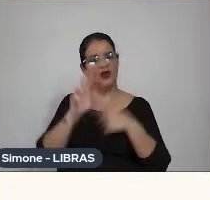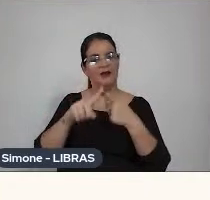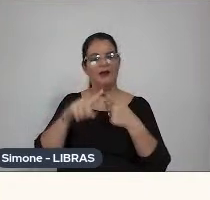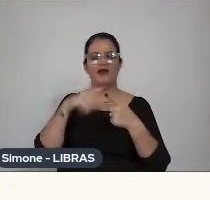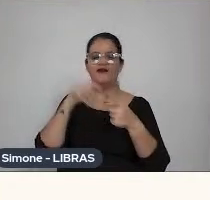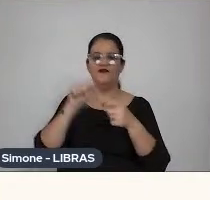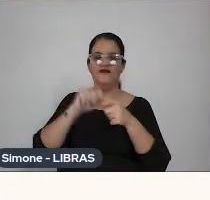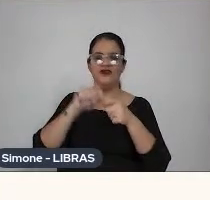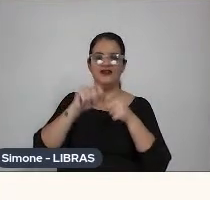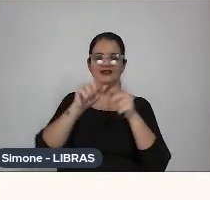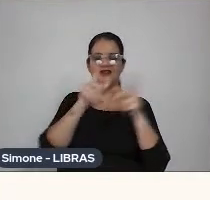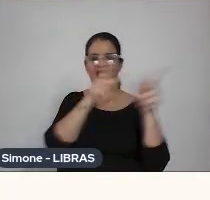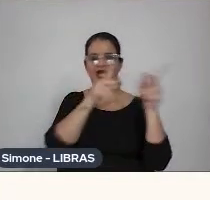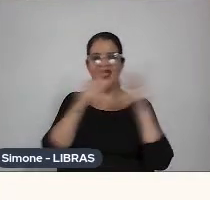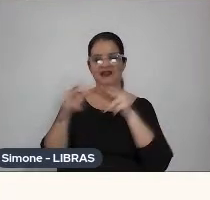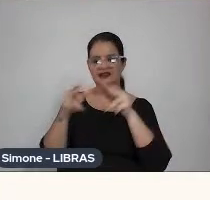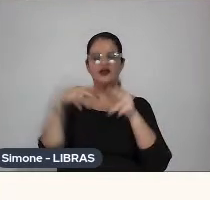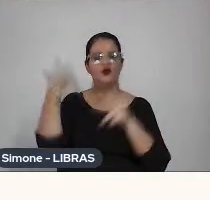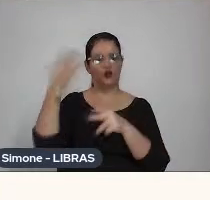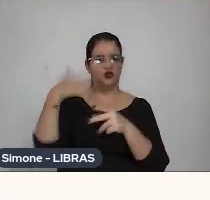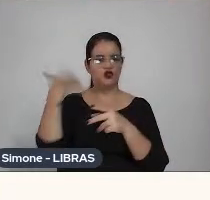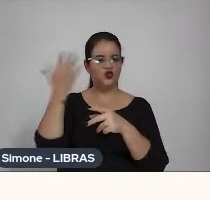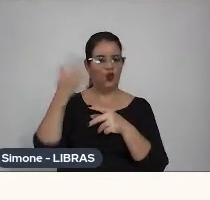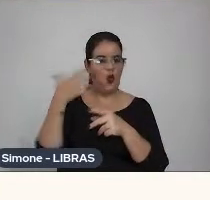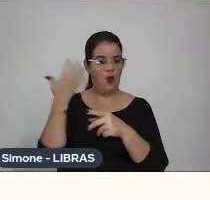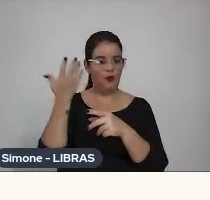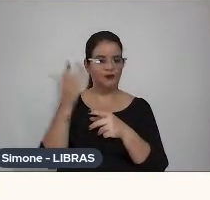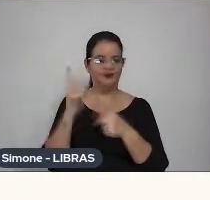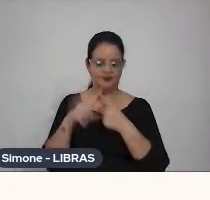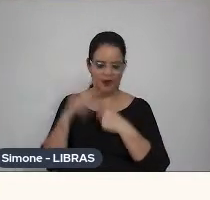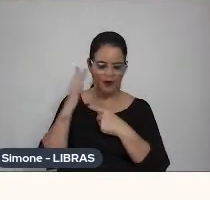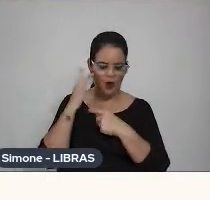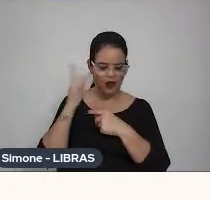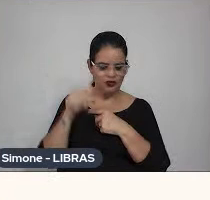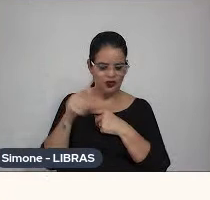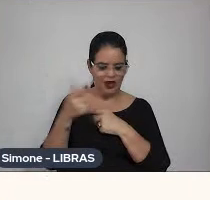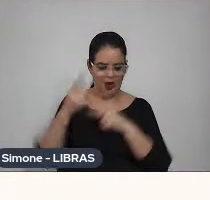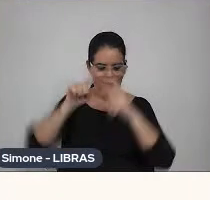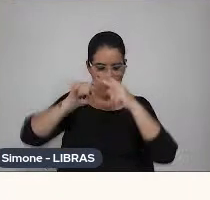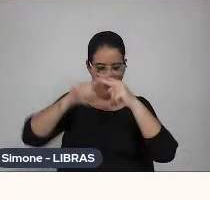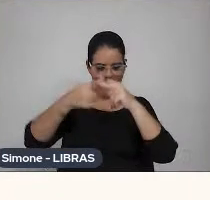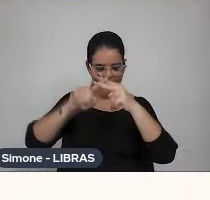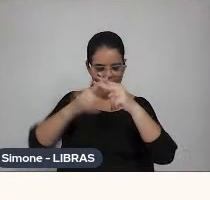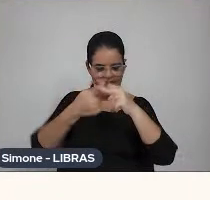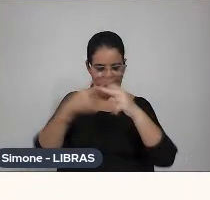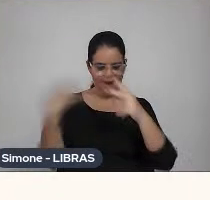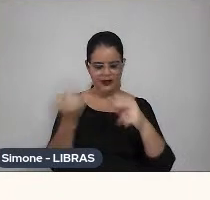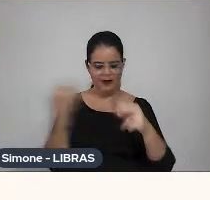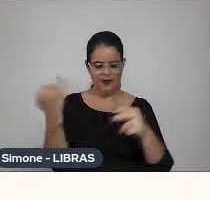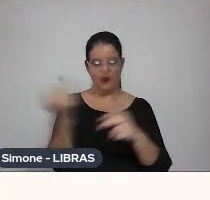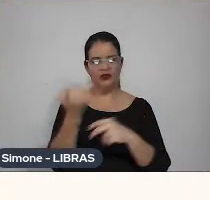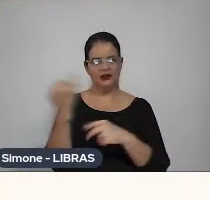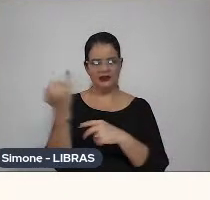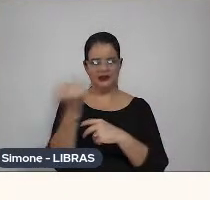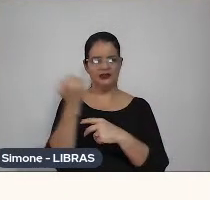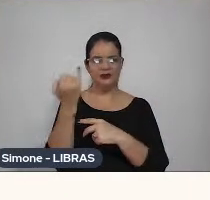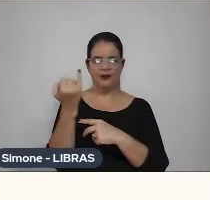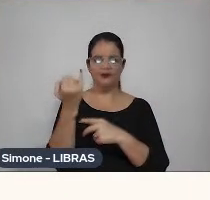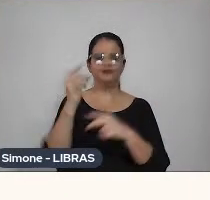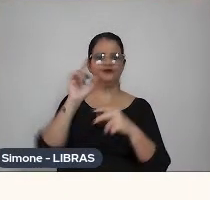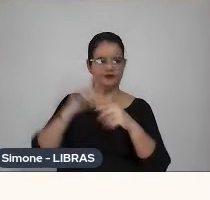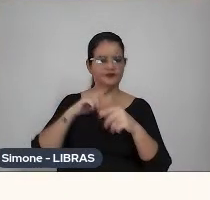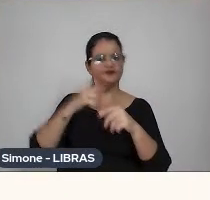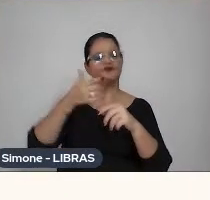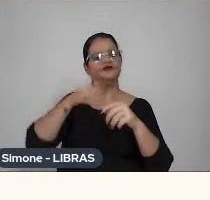né, edição de som. E eu acho que também é uma ferramenta importantíssima para a construção de animação, que